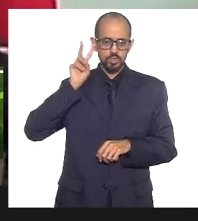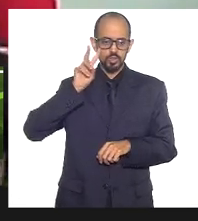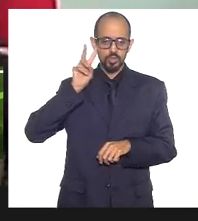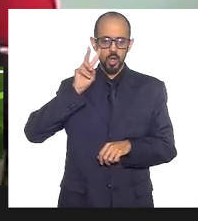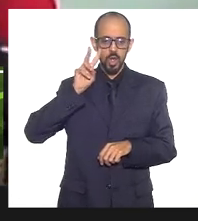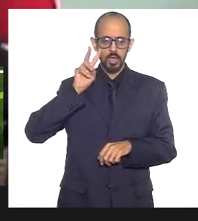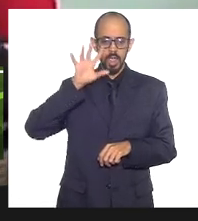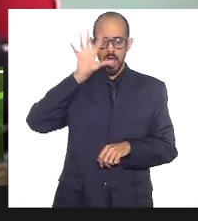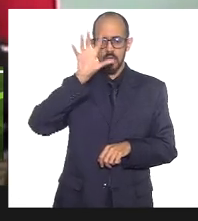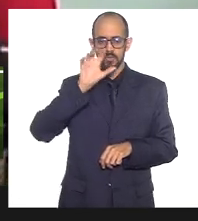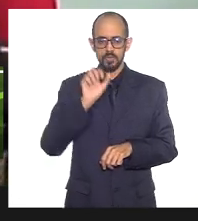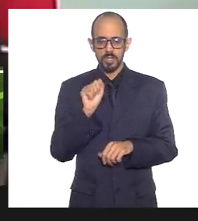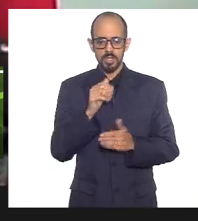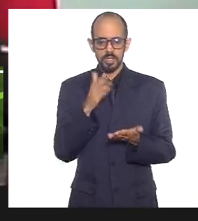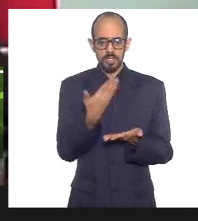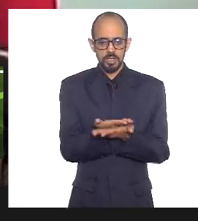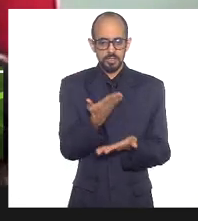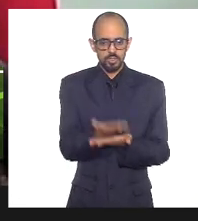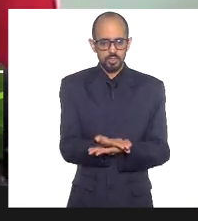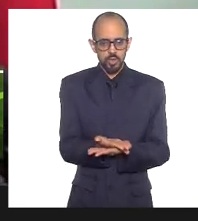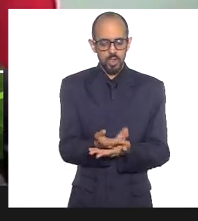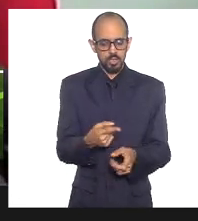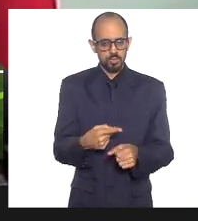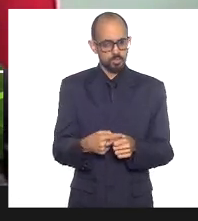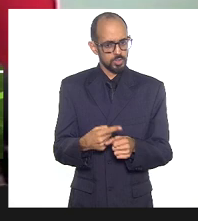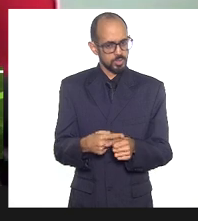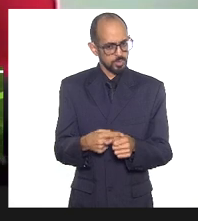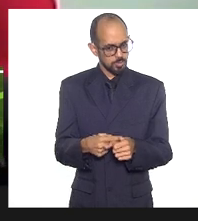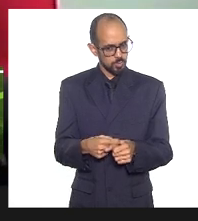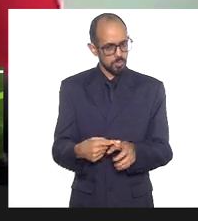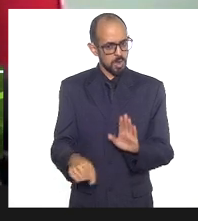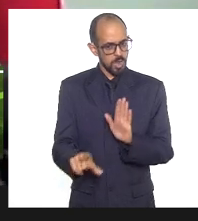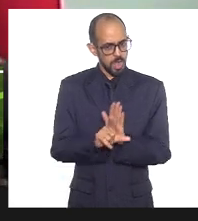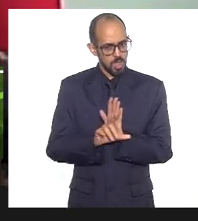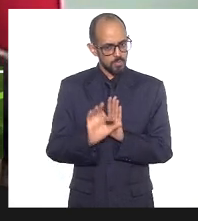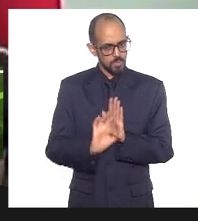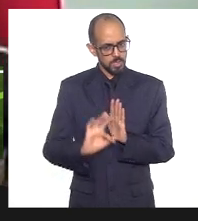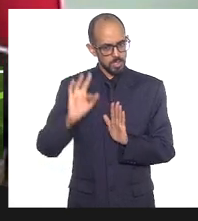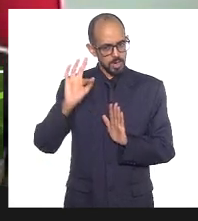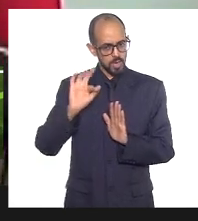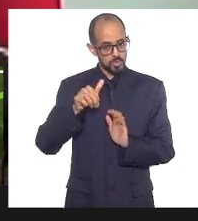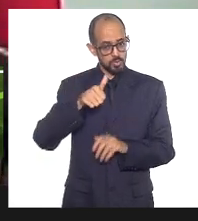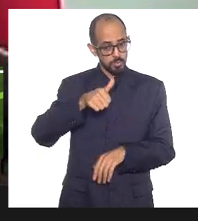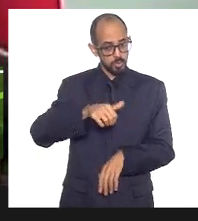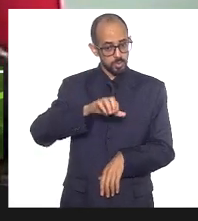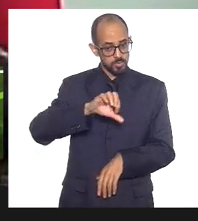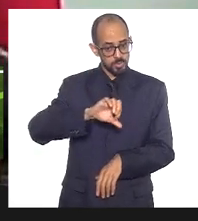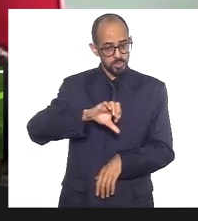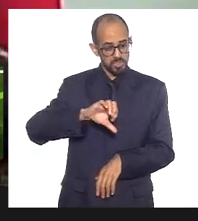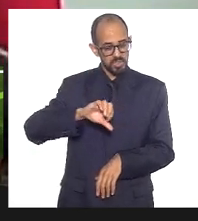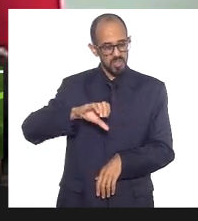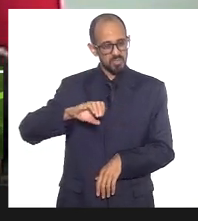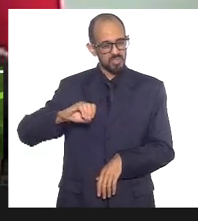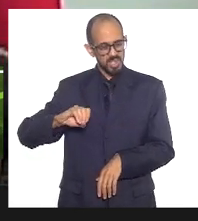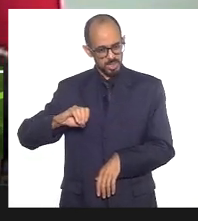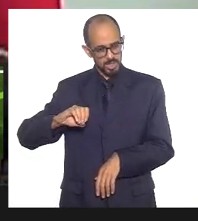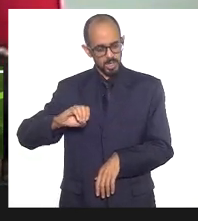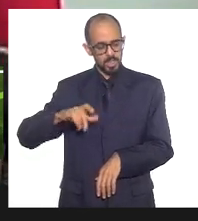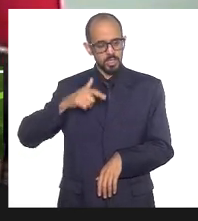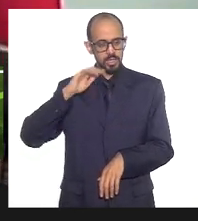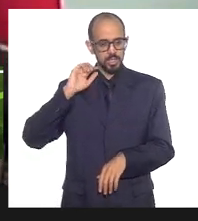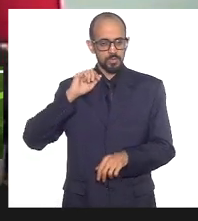africano nas escolas municipais, uma lei federal da década de 90 que atribuía um